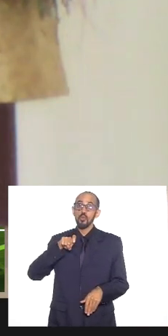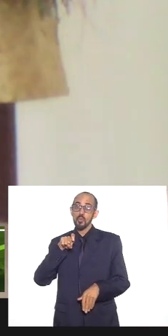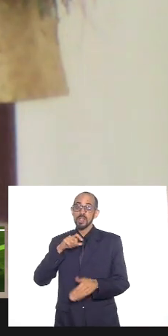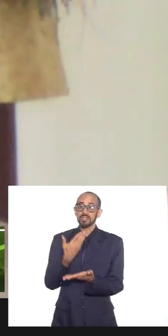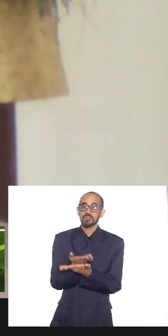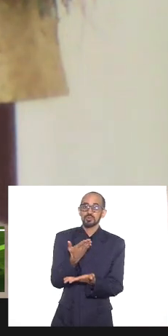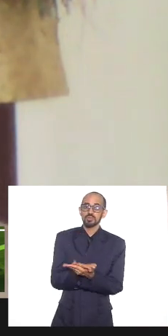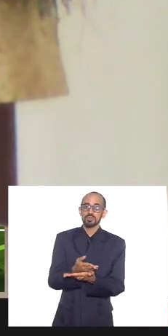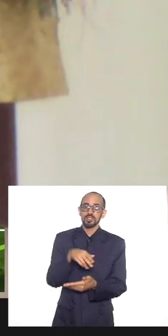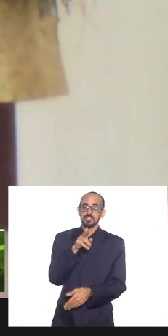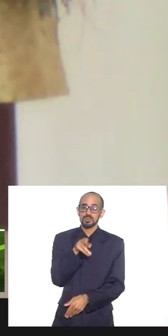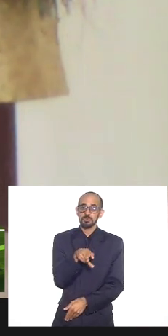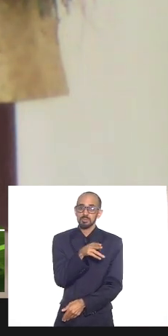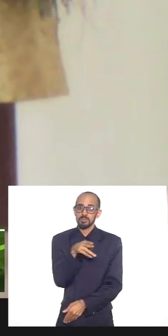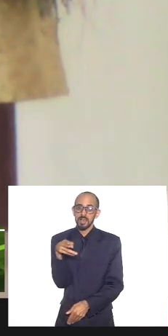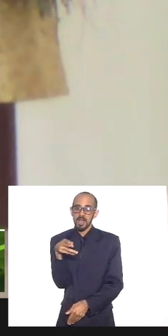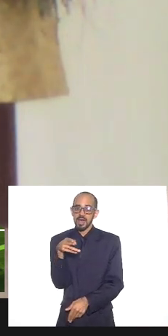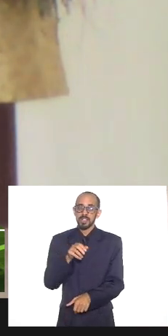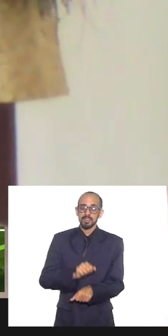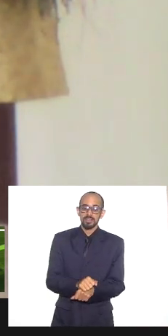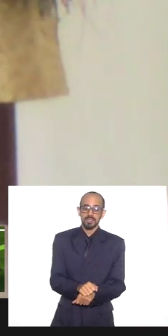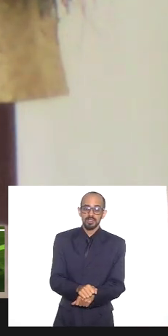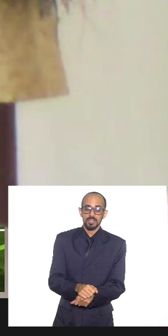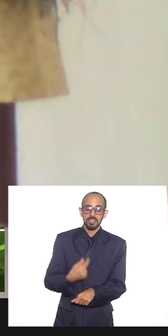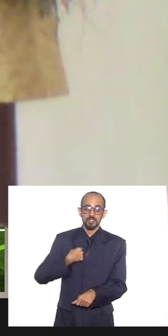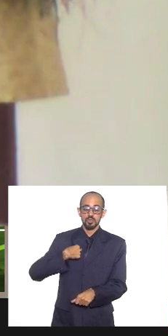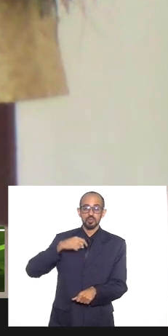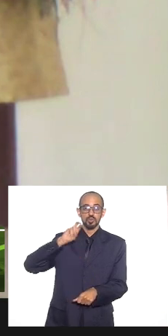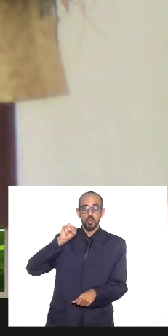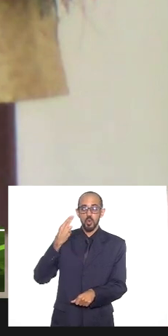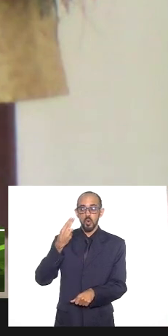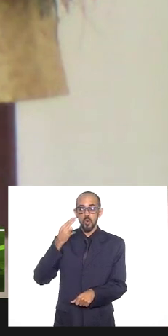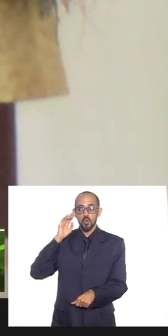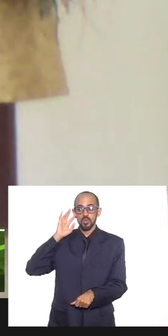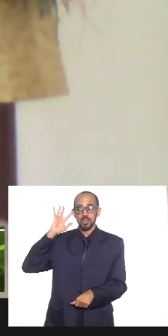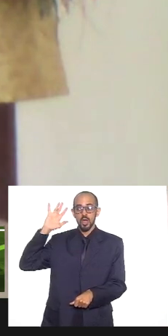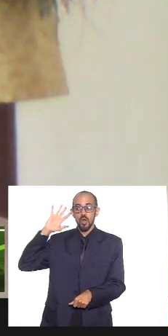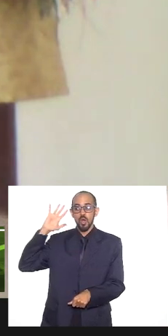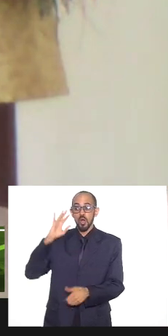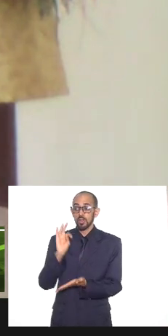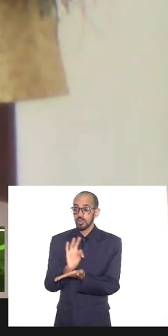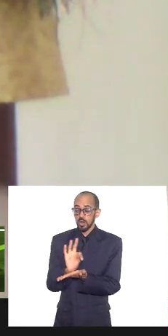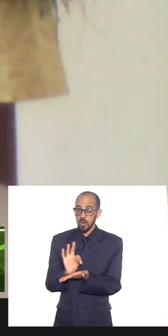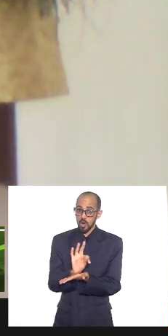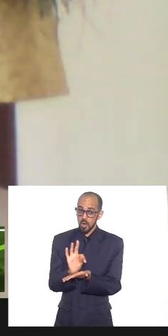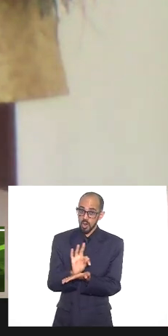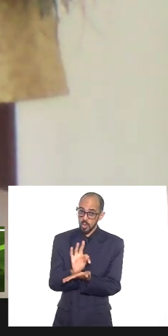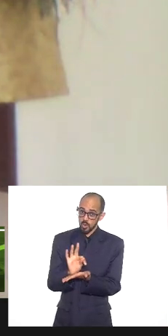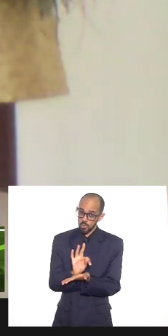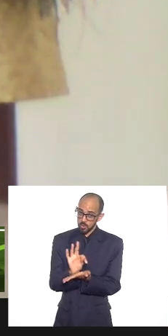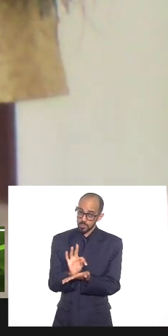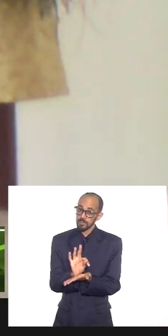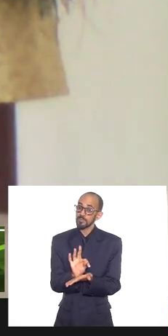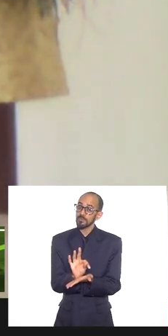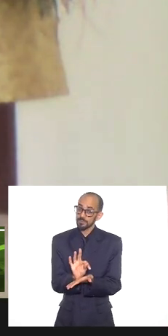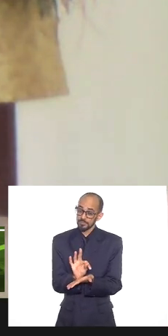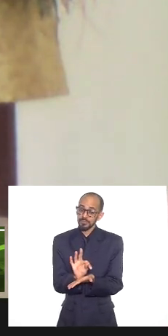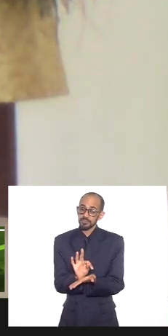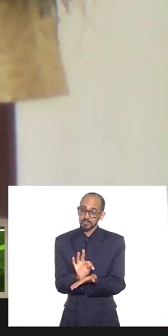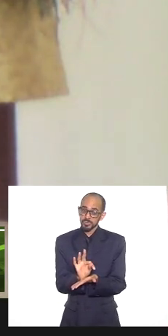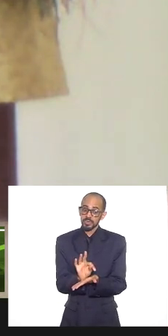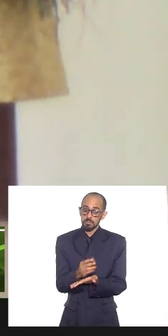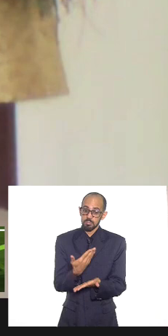sou um ex-mão de assistir ciência, sou um teólogo, um teólogo de formação, mas me